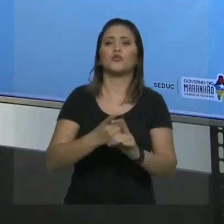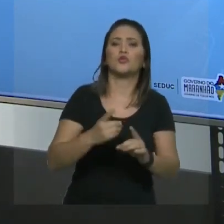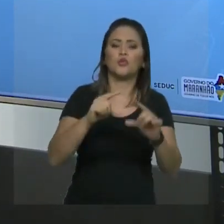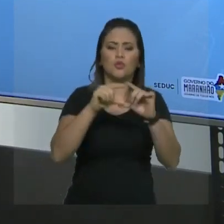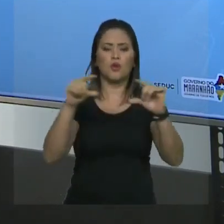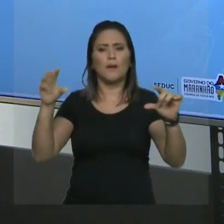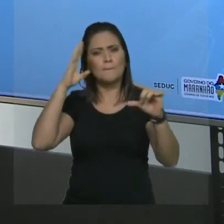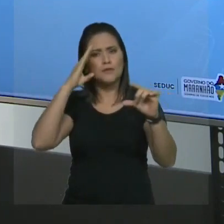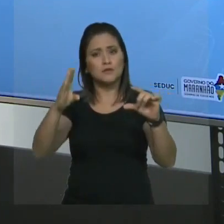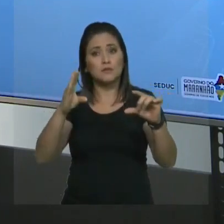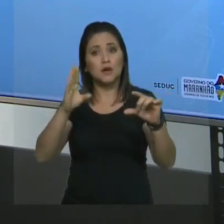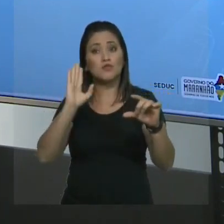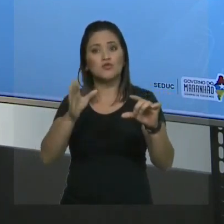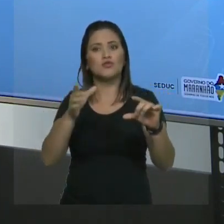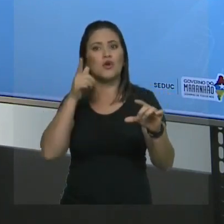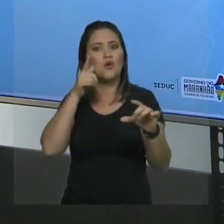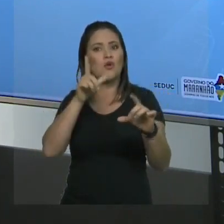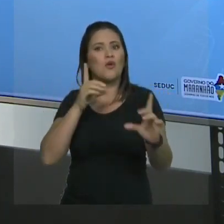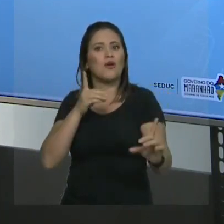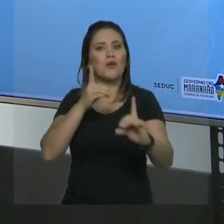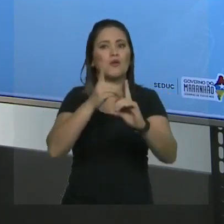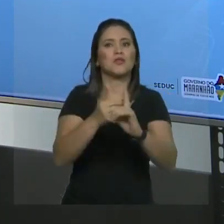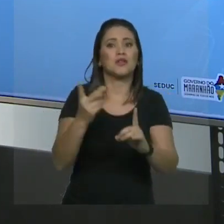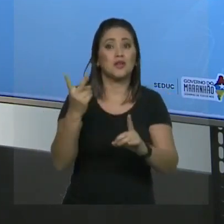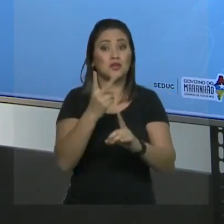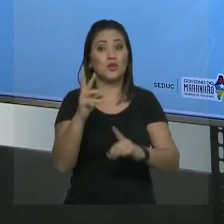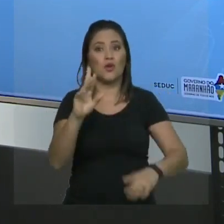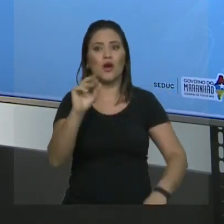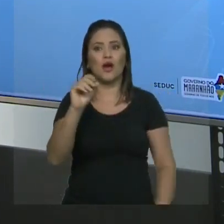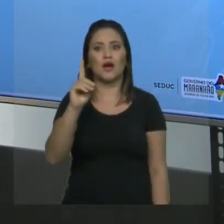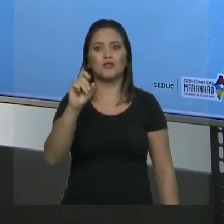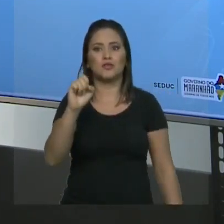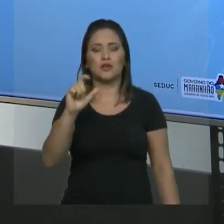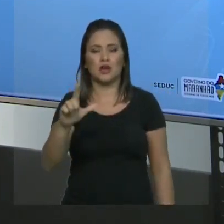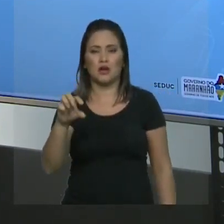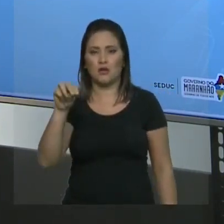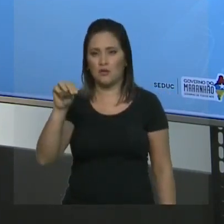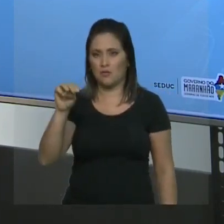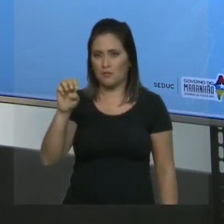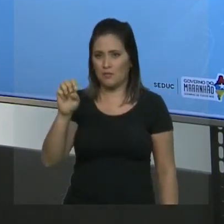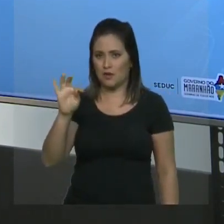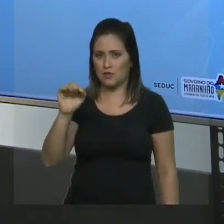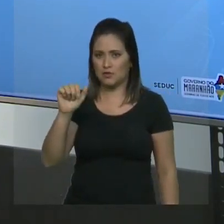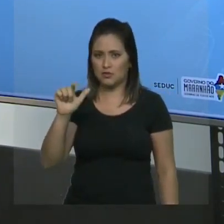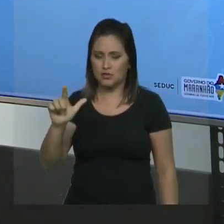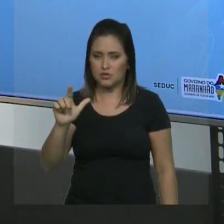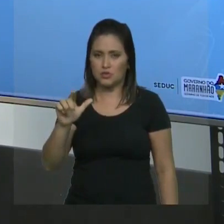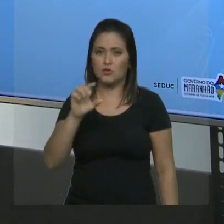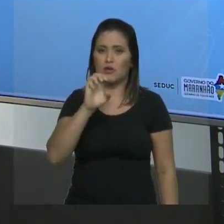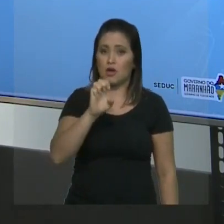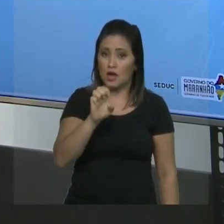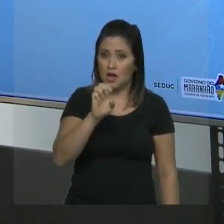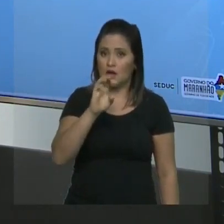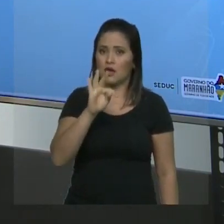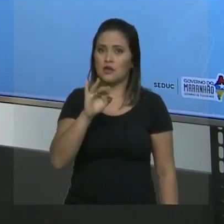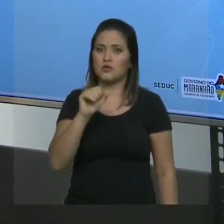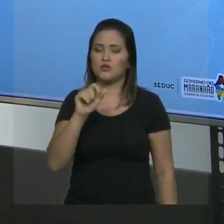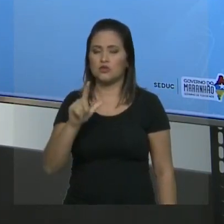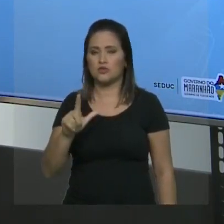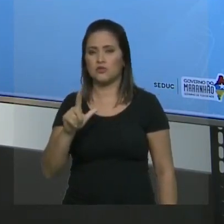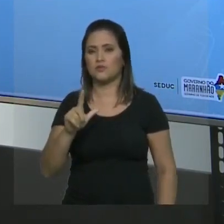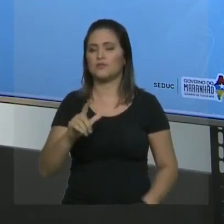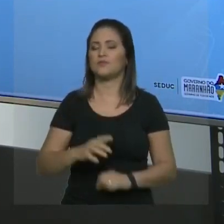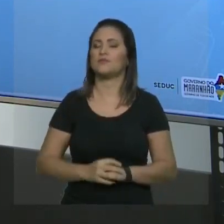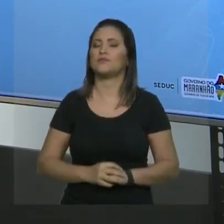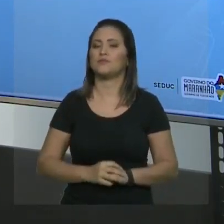já dois radicais ligados à cadeia principal. O radical metil e o radical metil. Achei a cadeia principal?